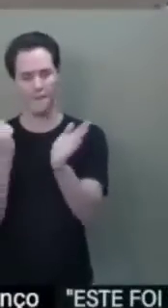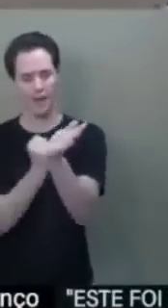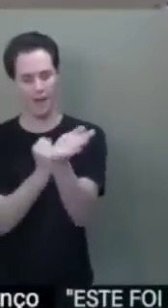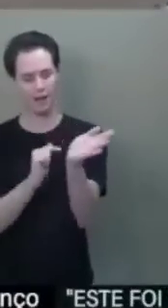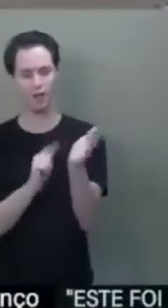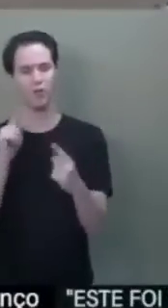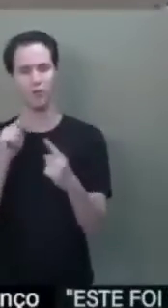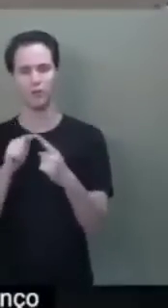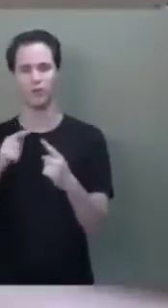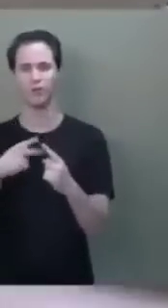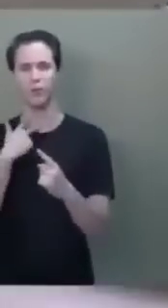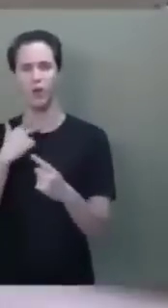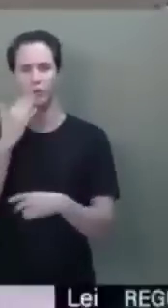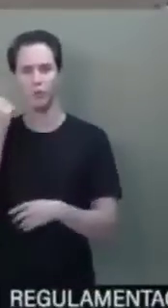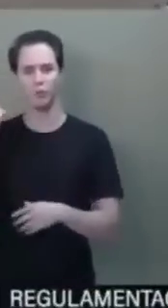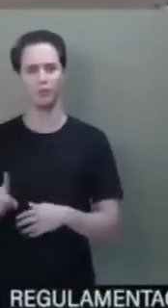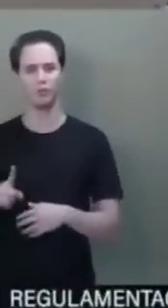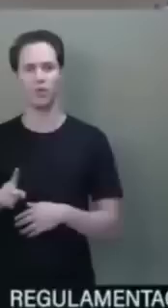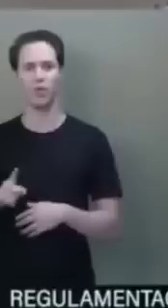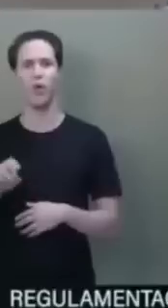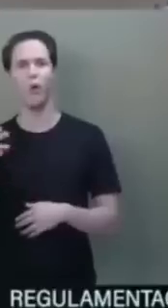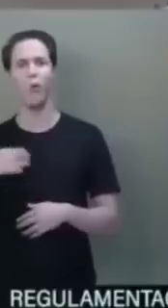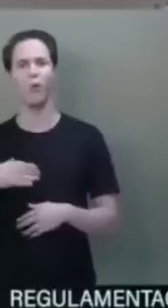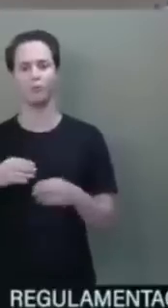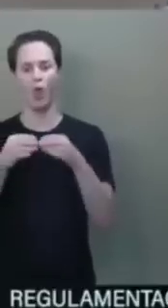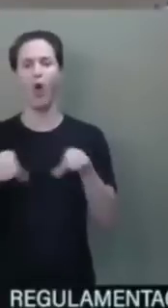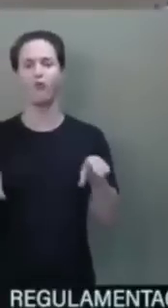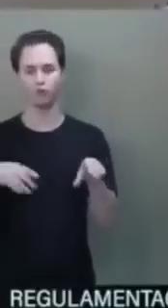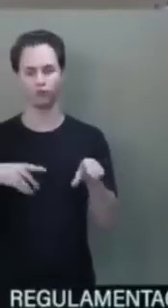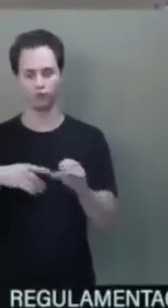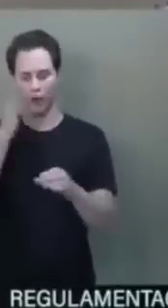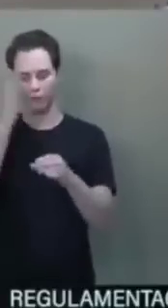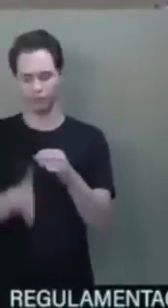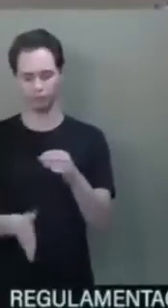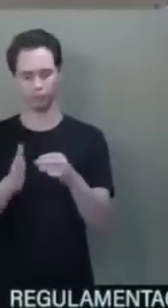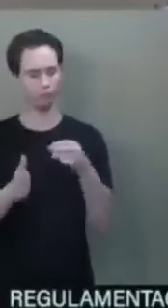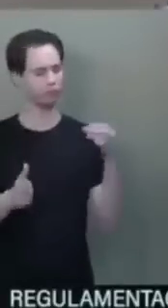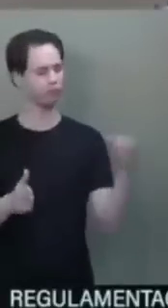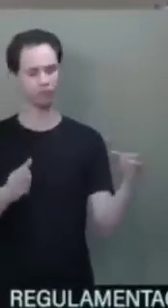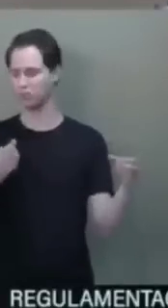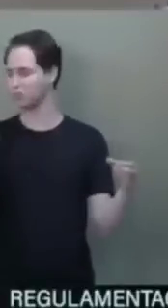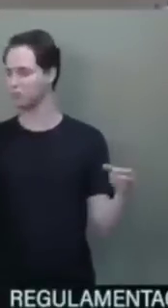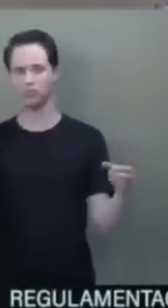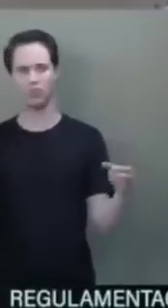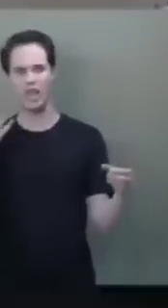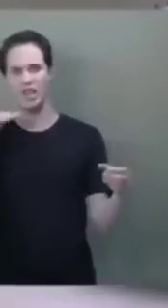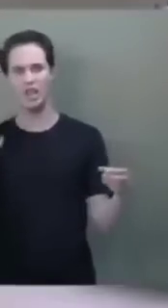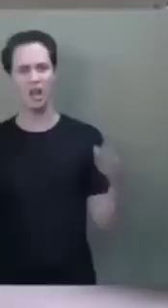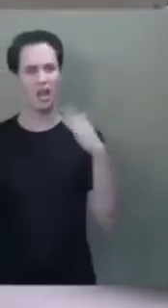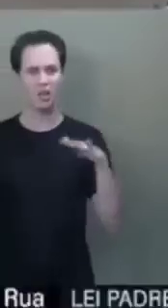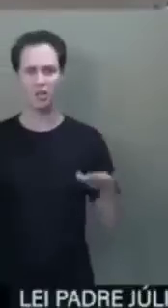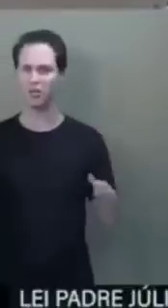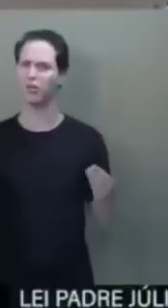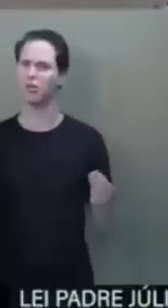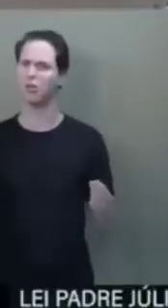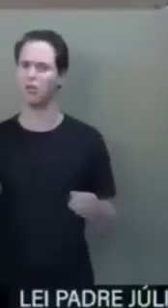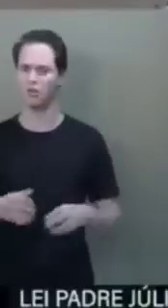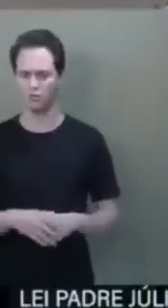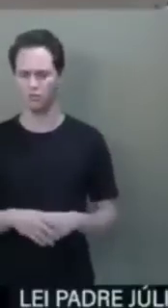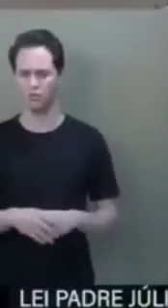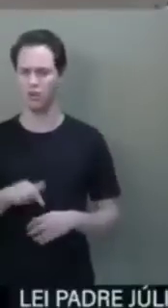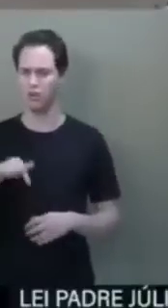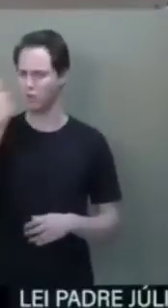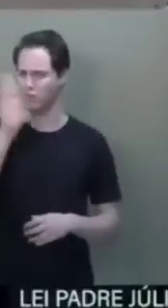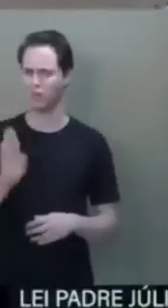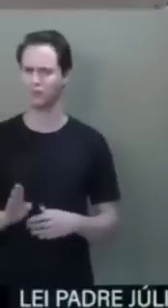o ovo e dividindo. Uma criança comeu uma banda do ovo, outra criança comeu outra banda do ovo. Gente, pelo amor de Deus, nós estamos no